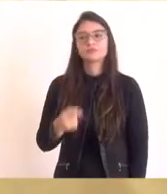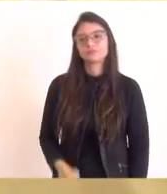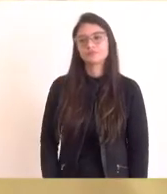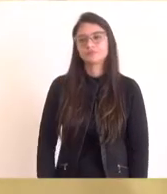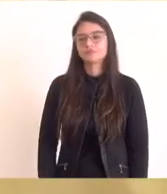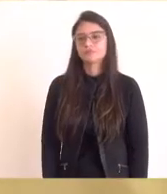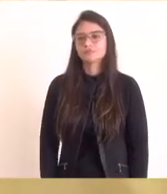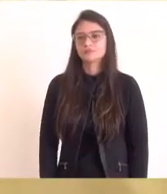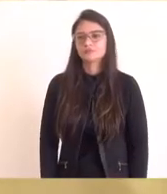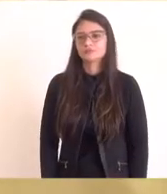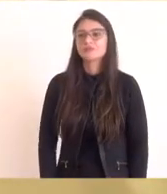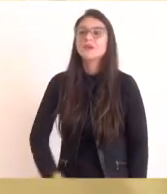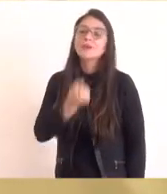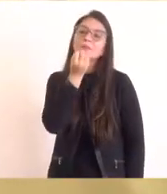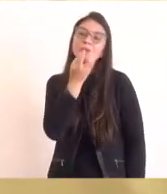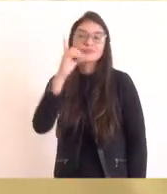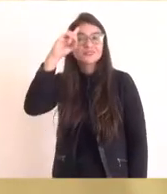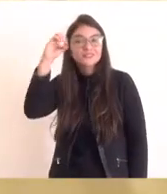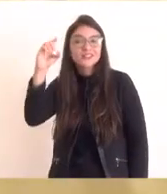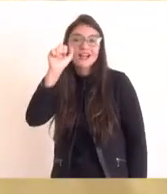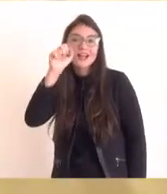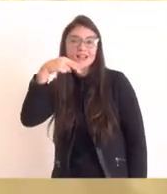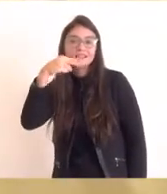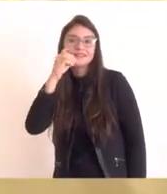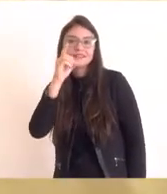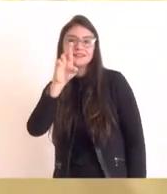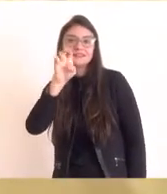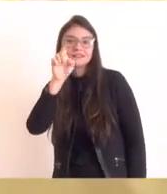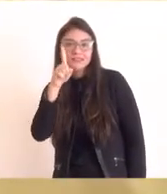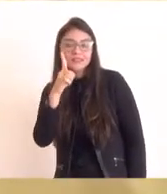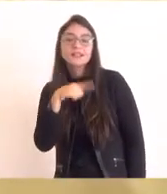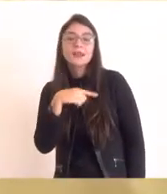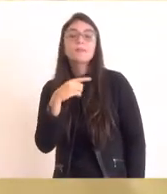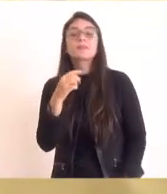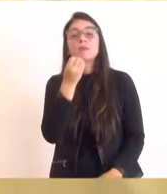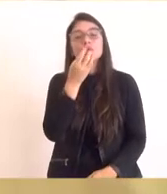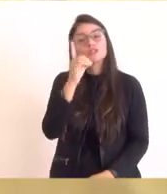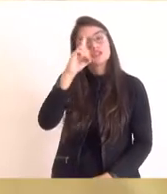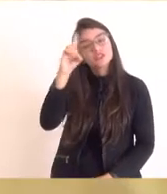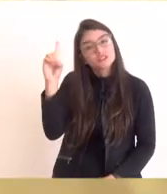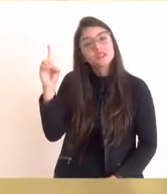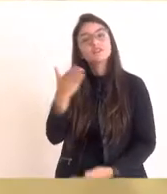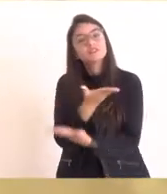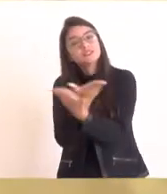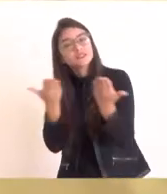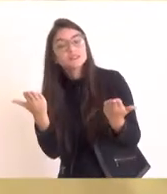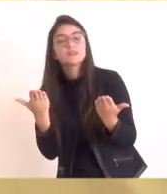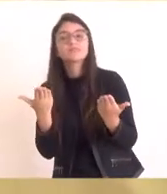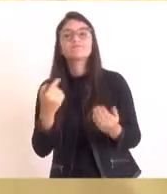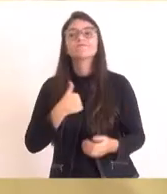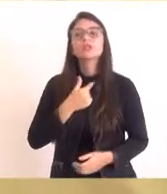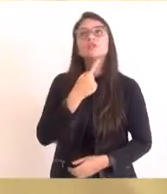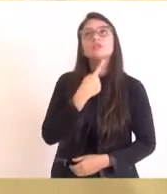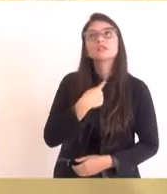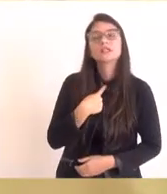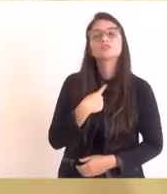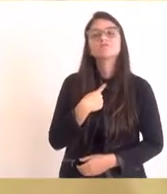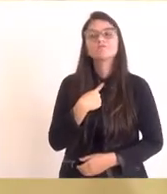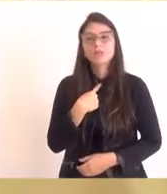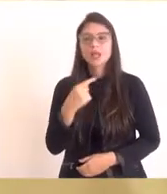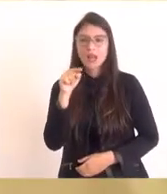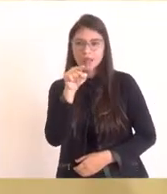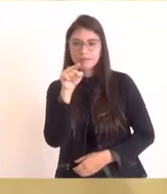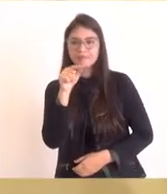Boa tarde. Bom dia, André. Bom dia a todos. Eu queria aqui, pessoa do prefeito,